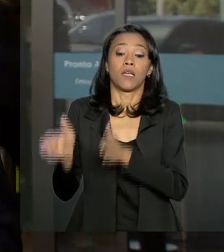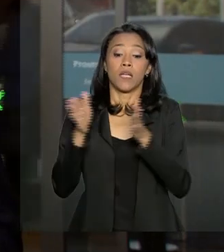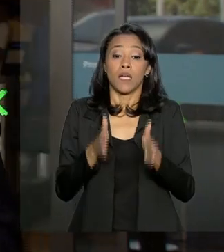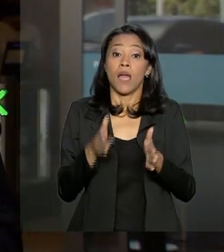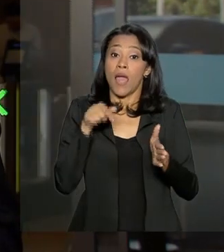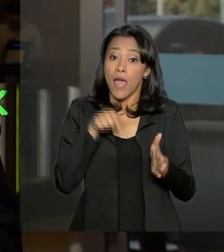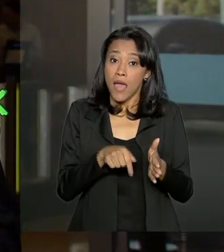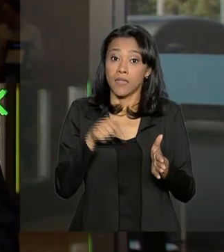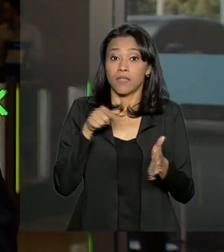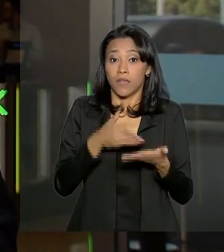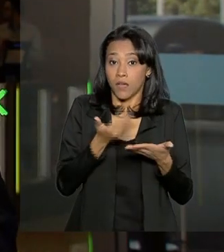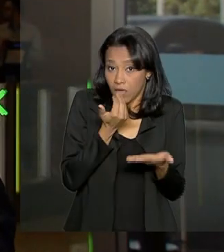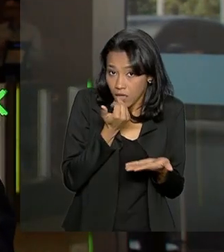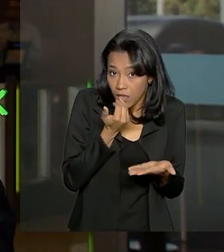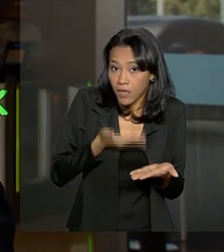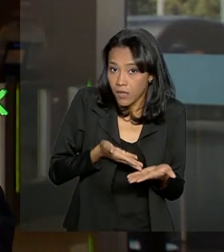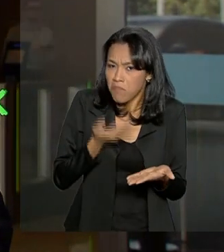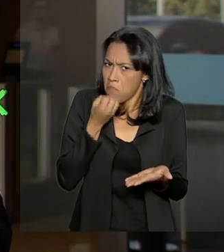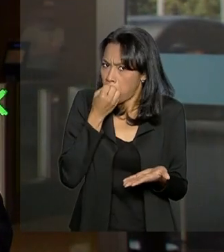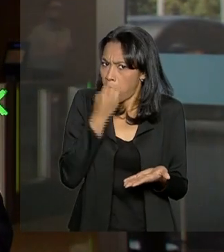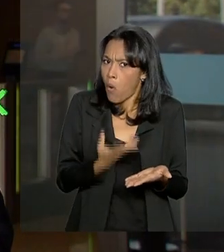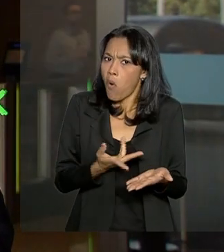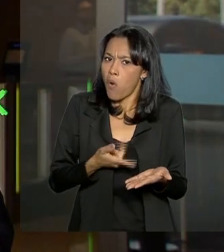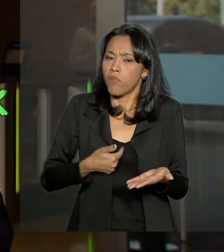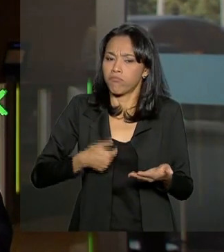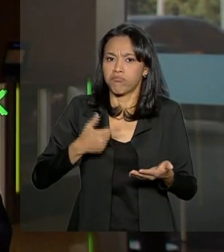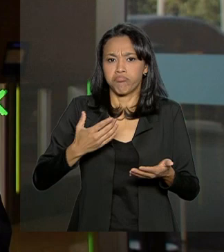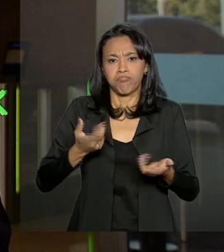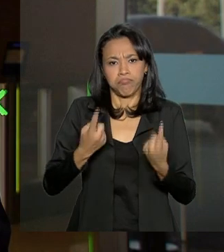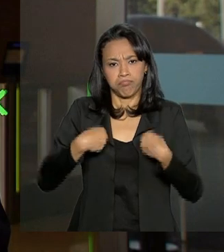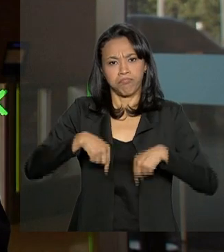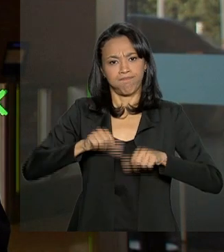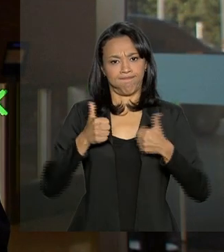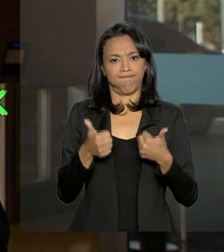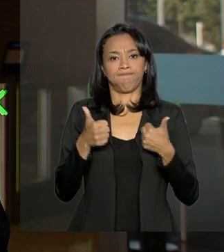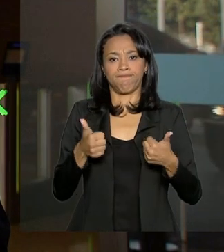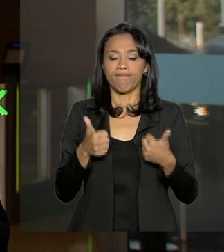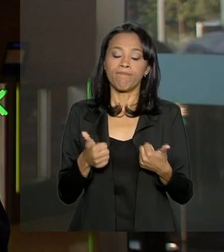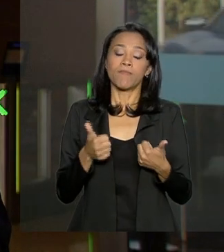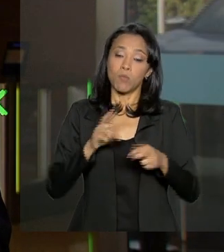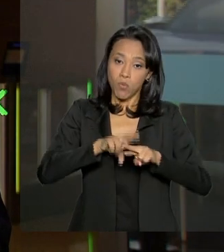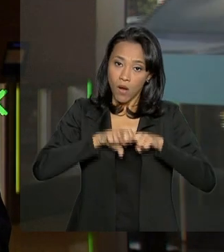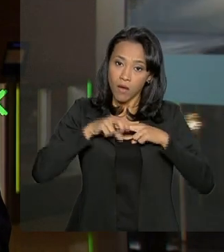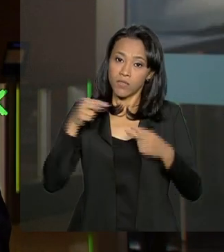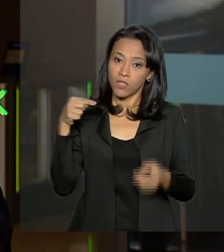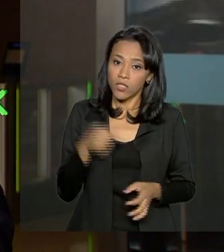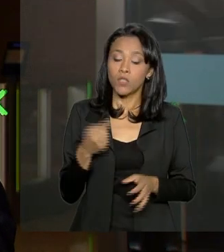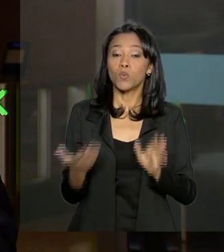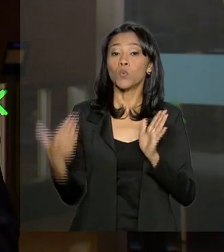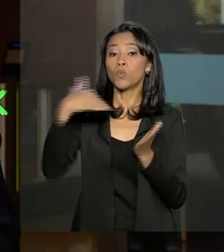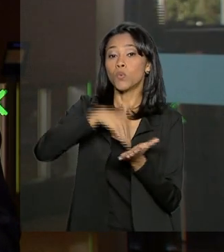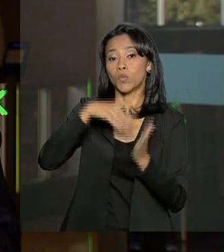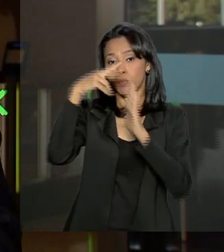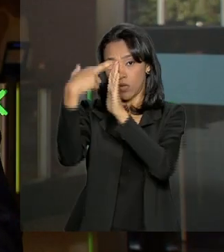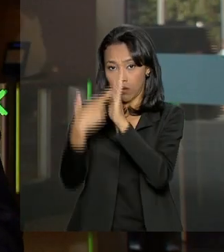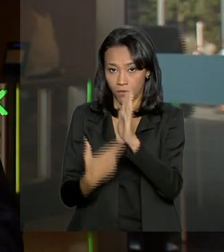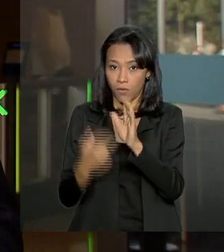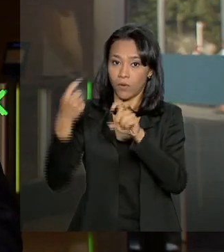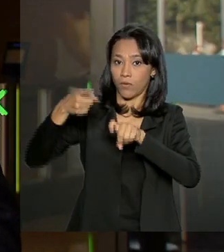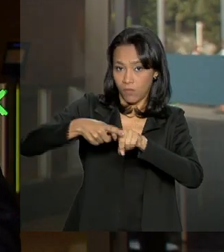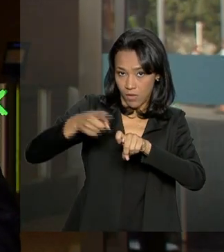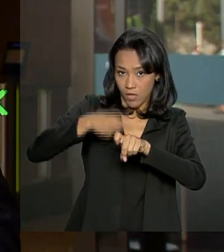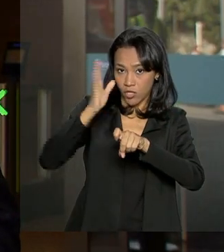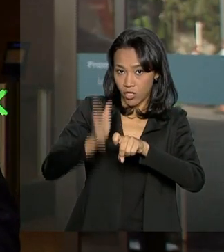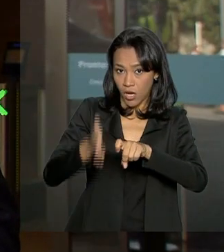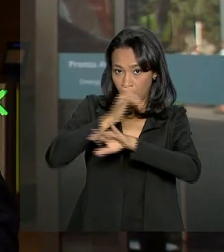o fim de semana tem apresentado boa resposta por parte do presidente da República. E por conta disso, o último boletim médico que foi divulgado pela